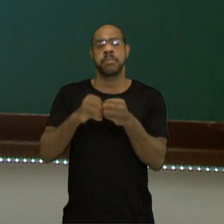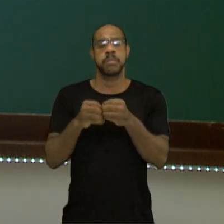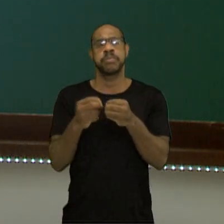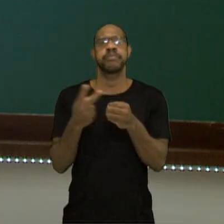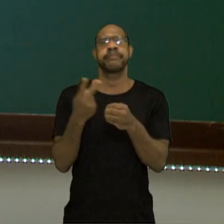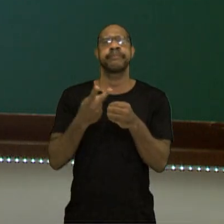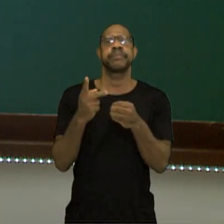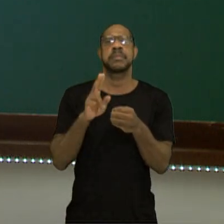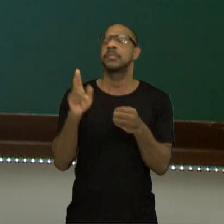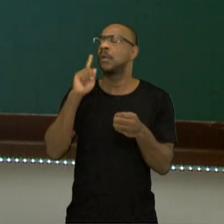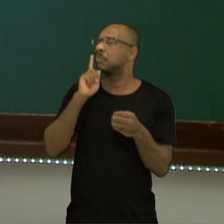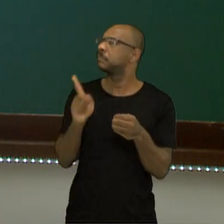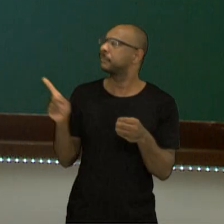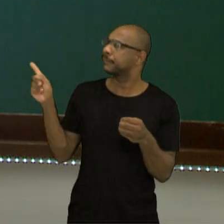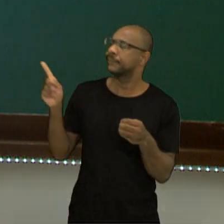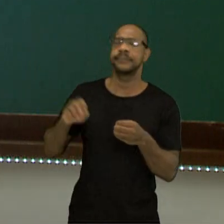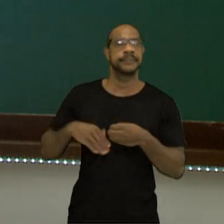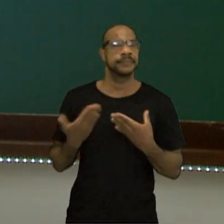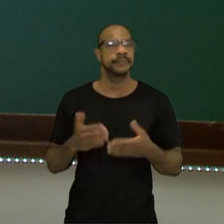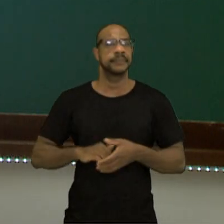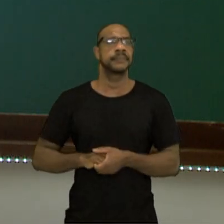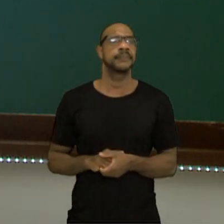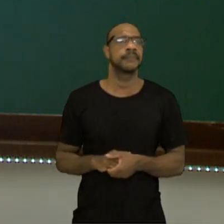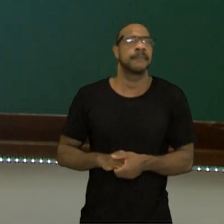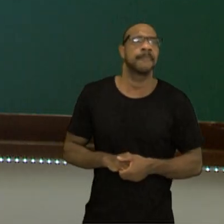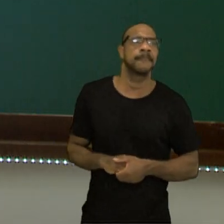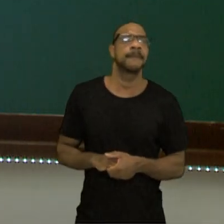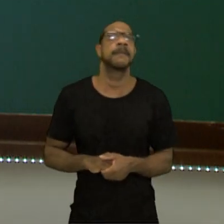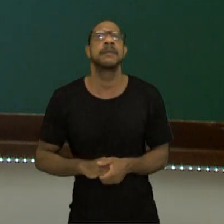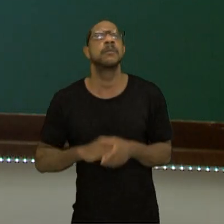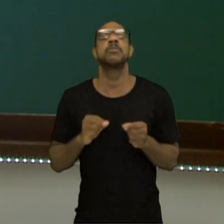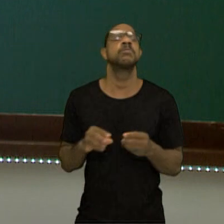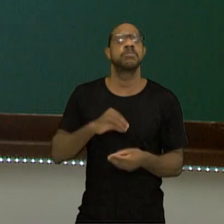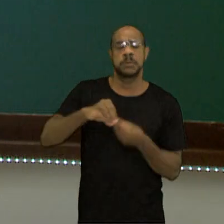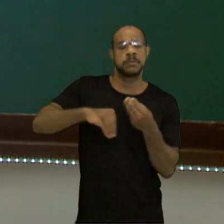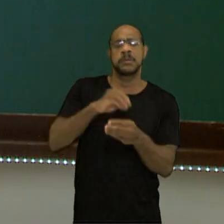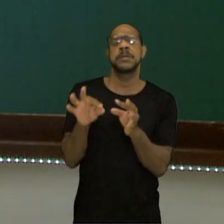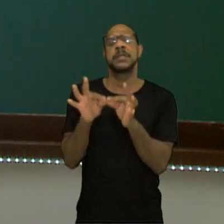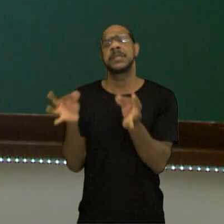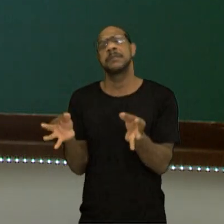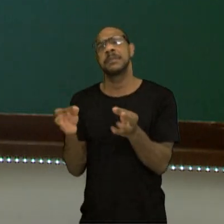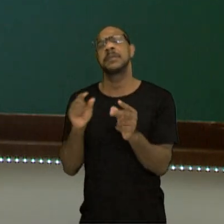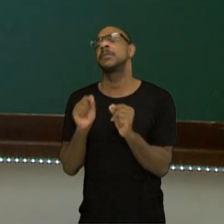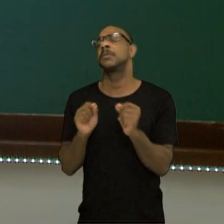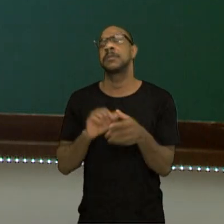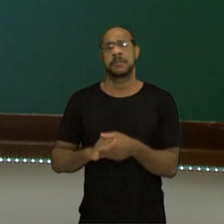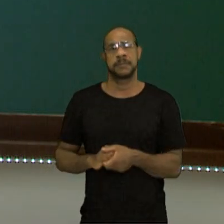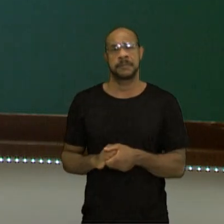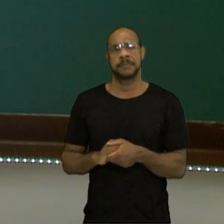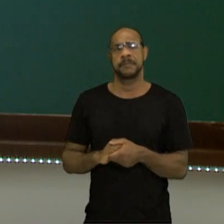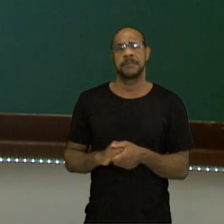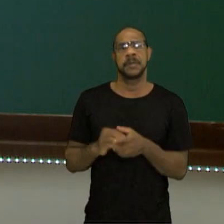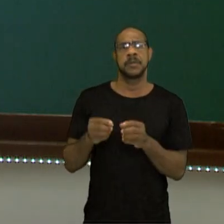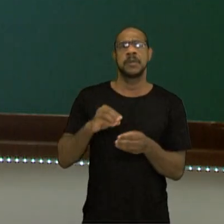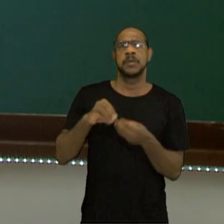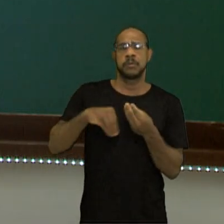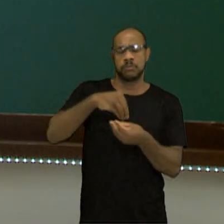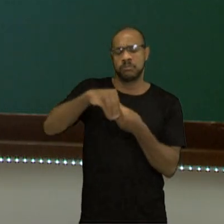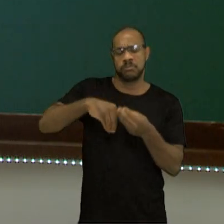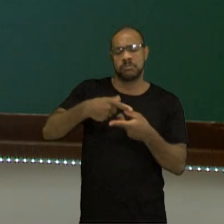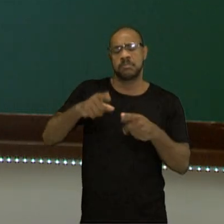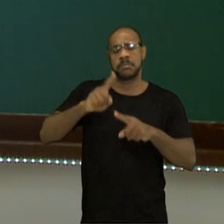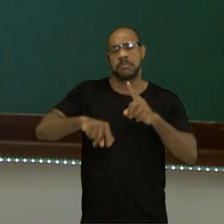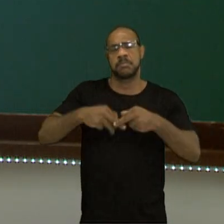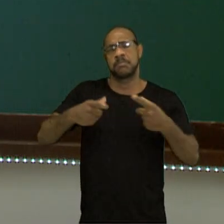elemento oxigênio. E o que são substâncias simples? Agora que eu já sei que substância é aquele